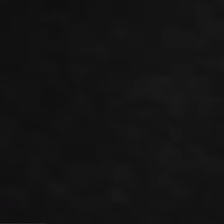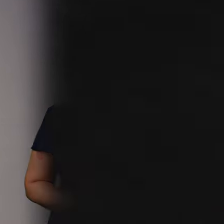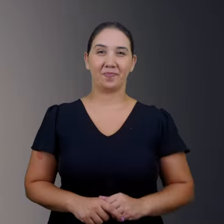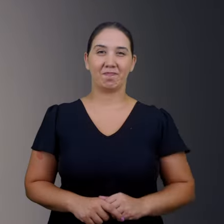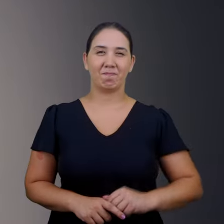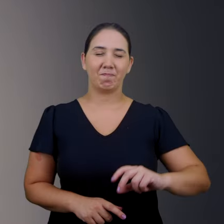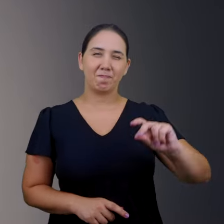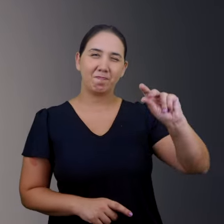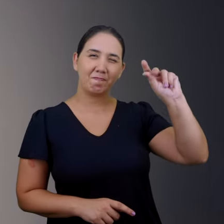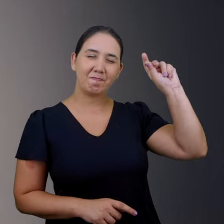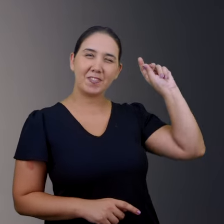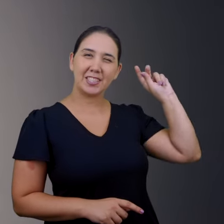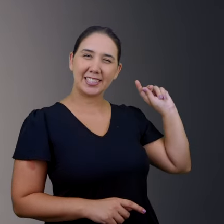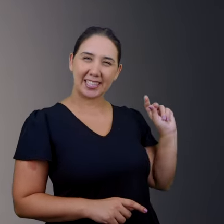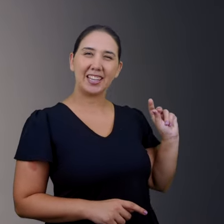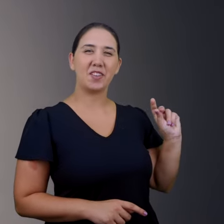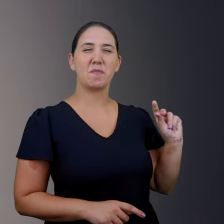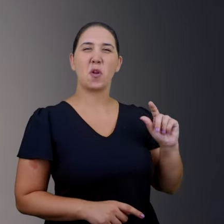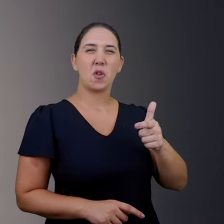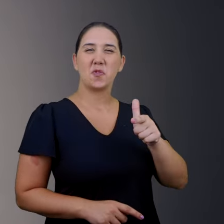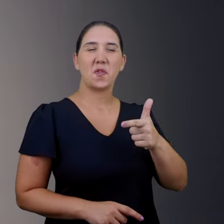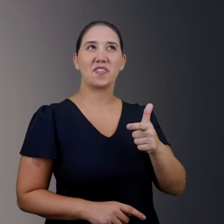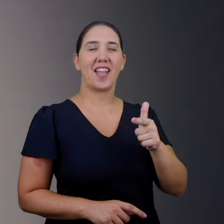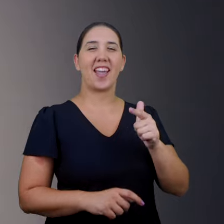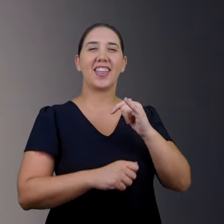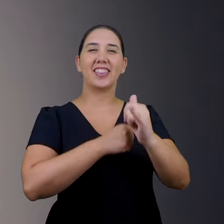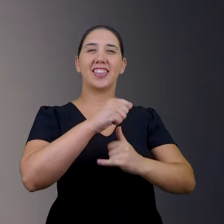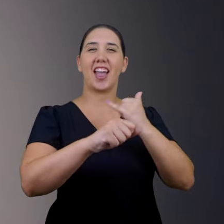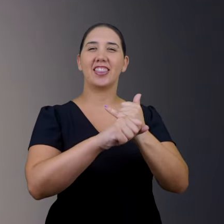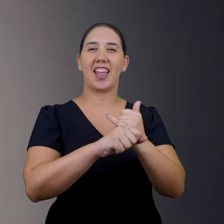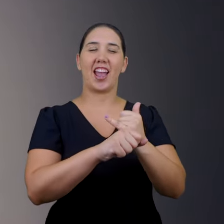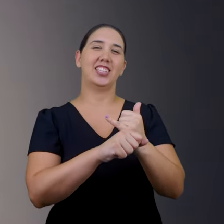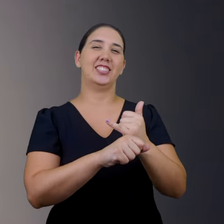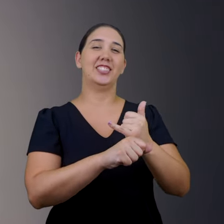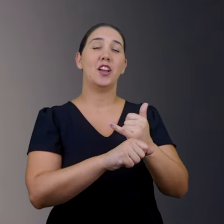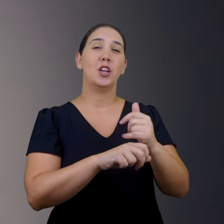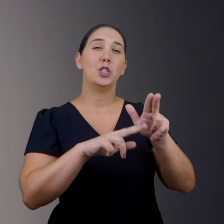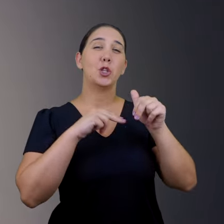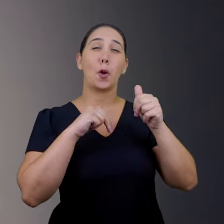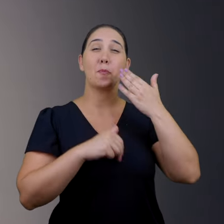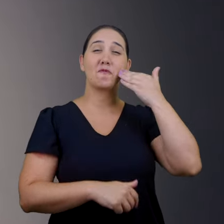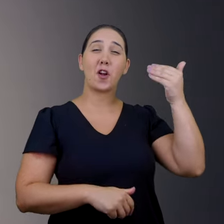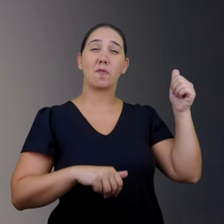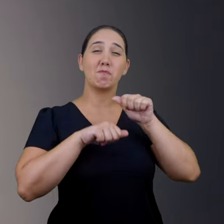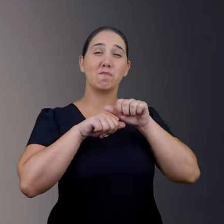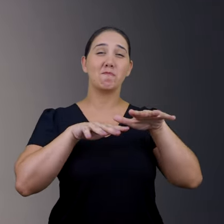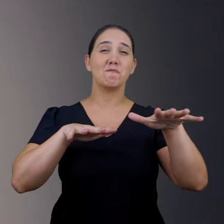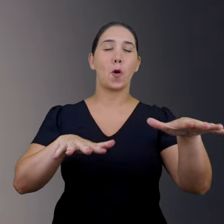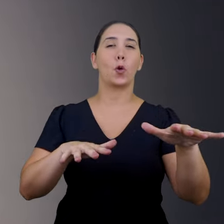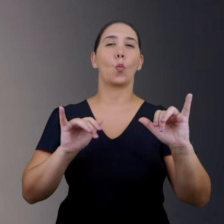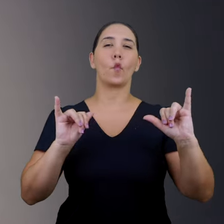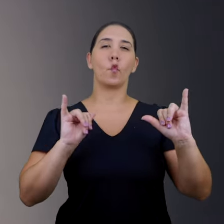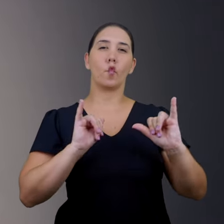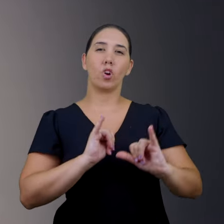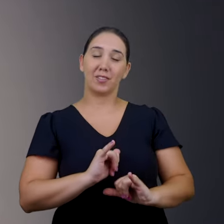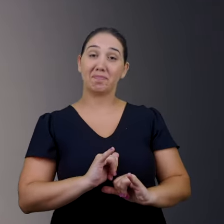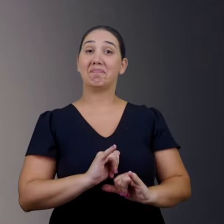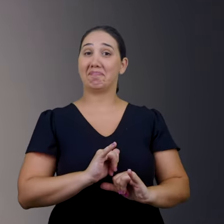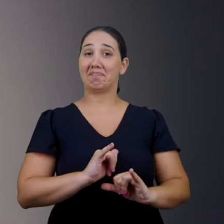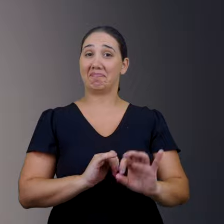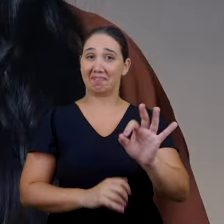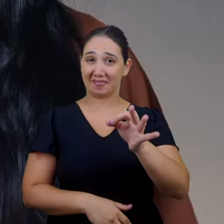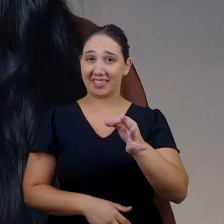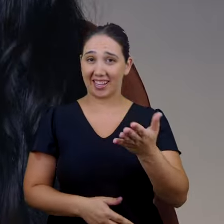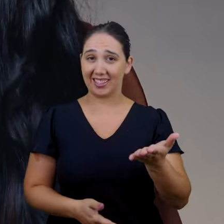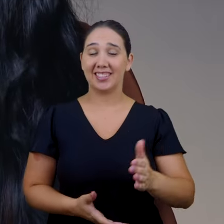Muito antes de o segmento fitness virar moda na internet, influenciando milhões de pessoas a perseguirem padrões de